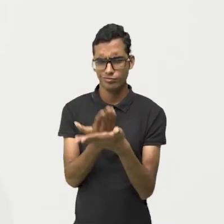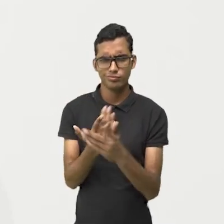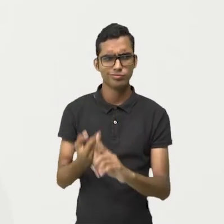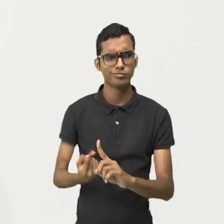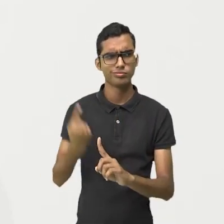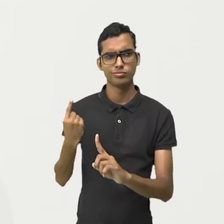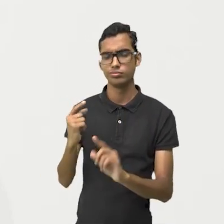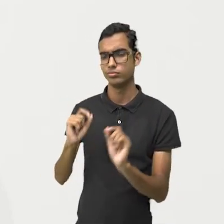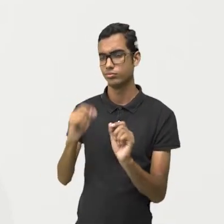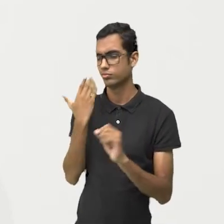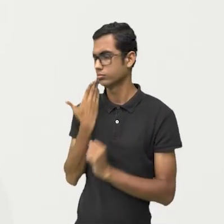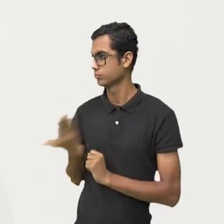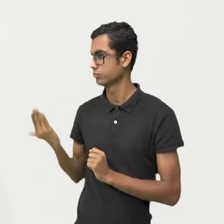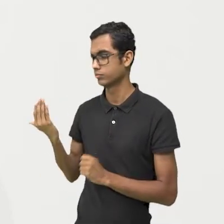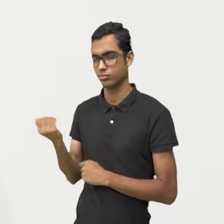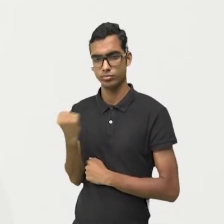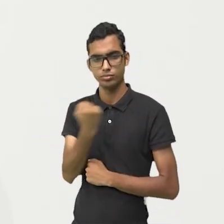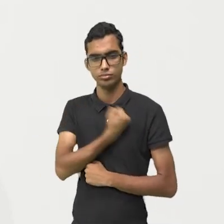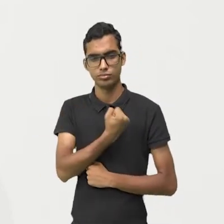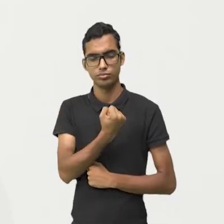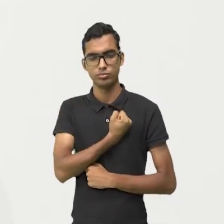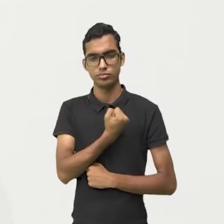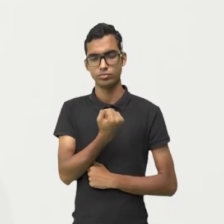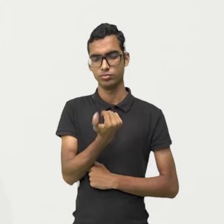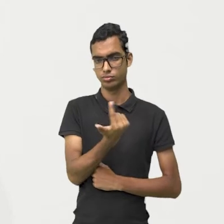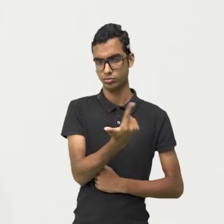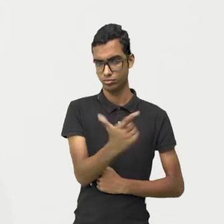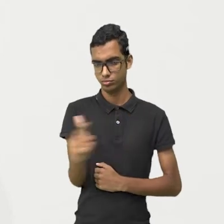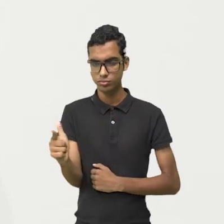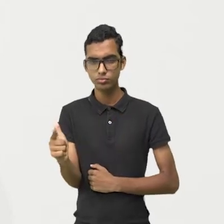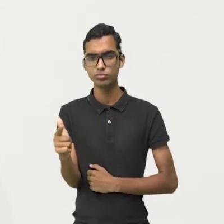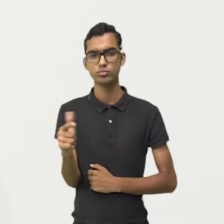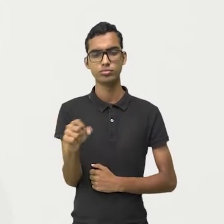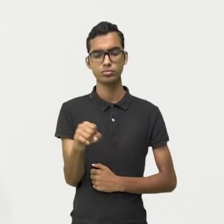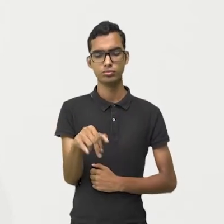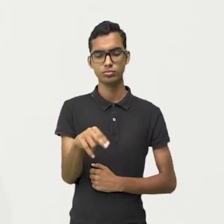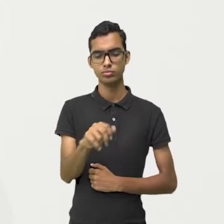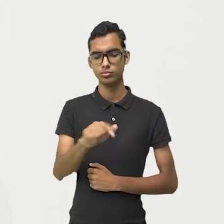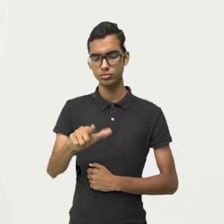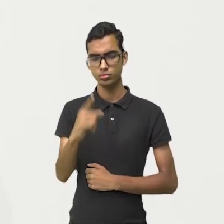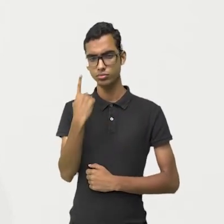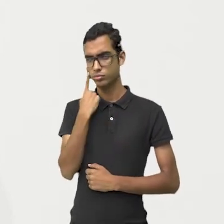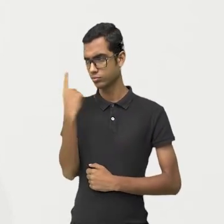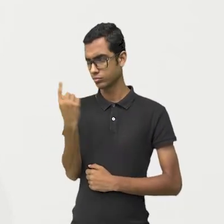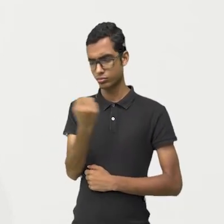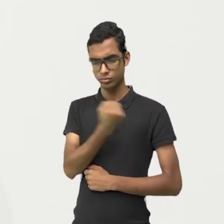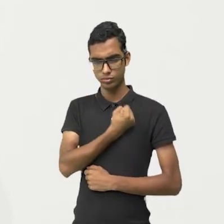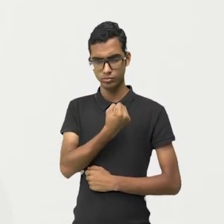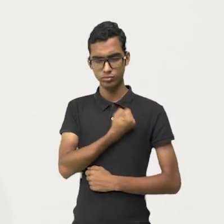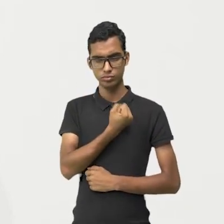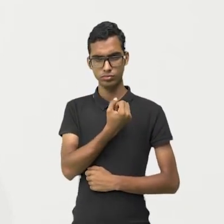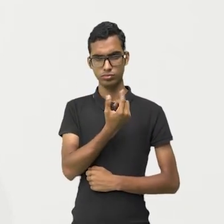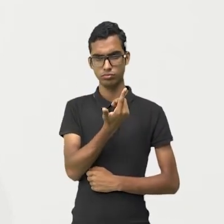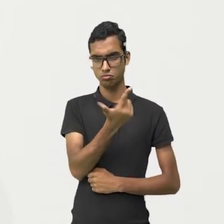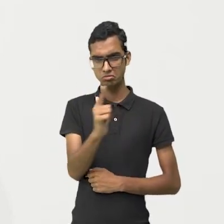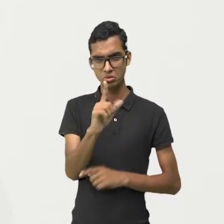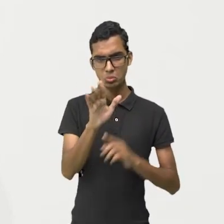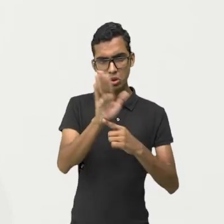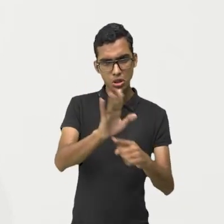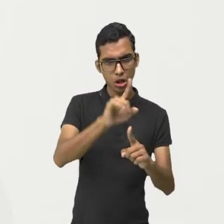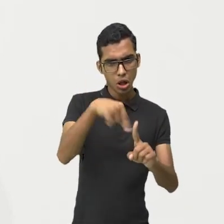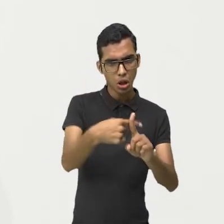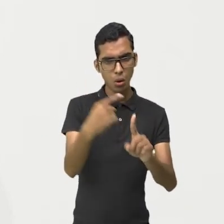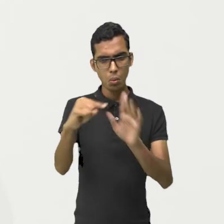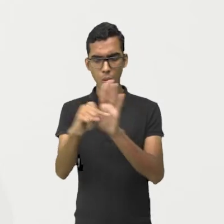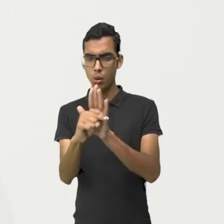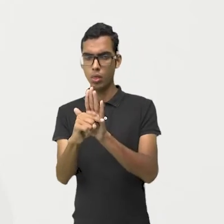respeito de um número quando ele não tem sinal? Quando um número não tem sinal, significa que